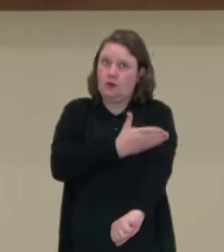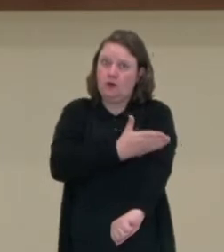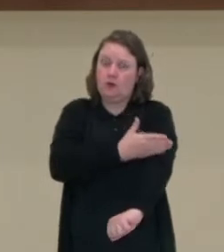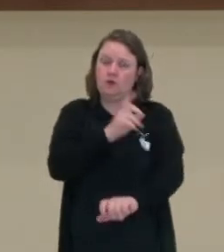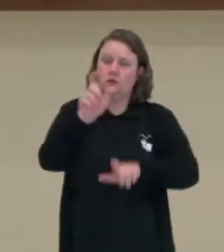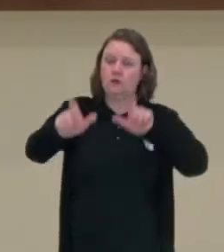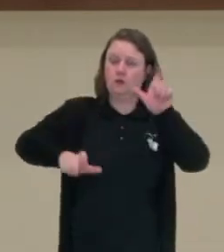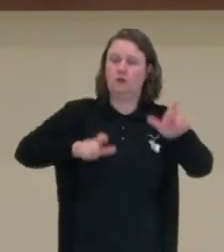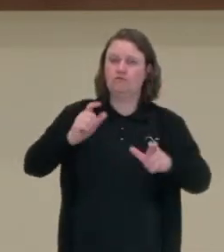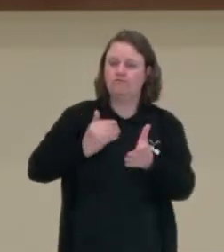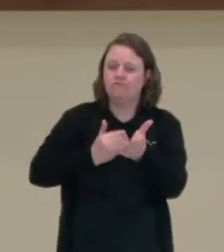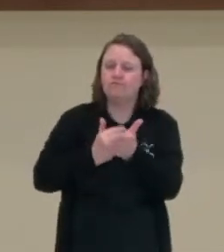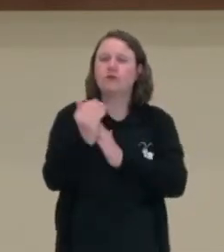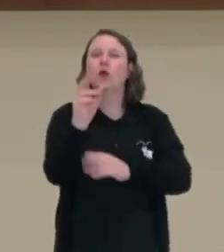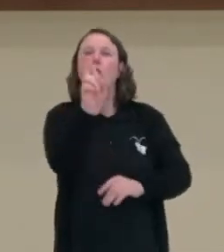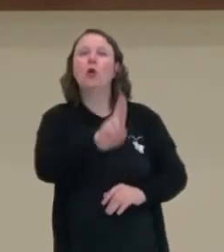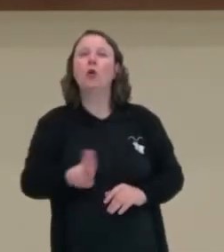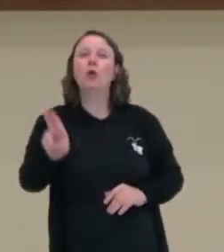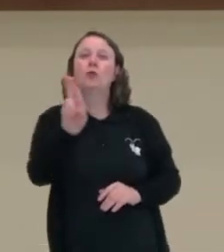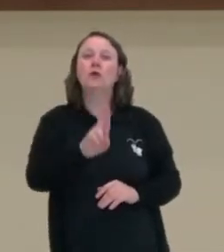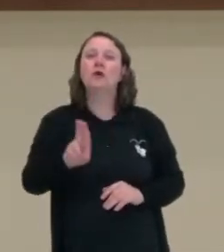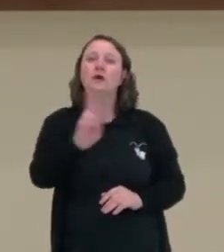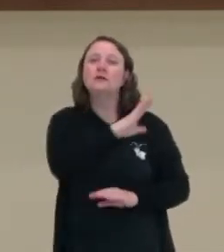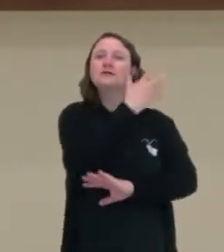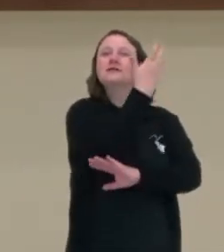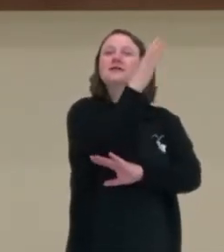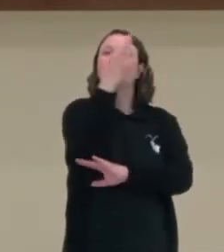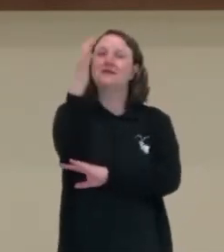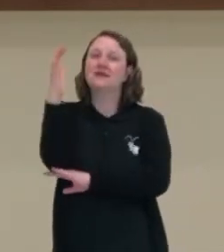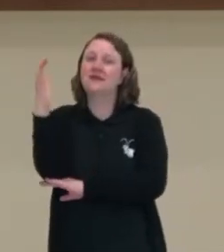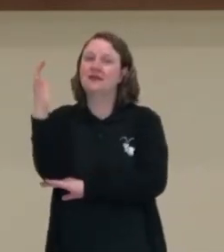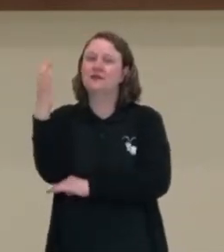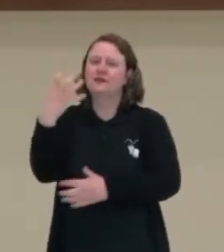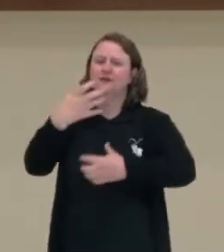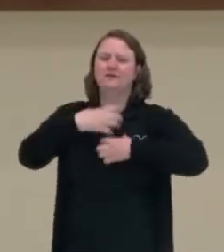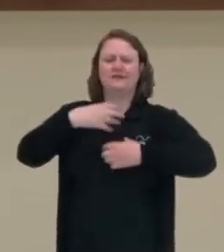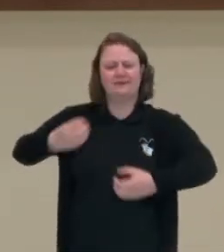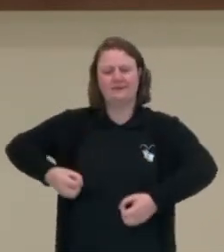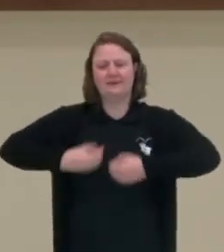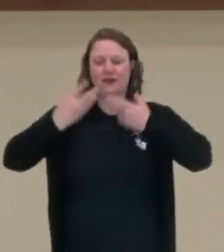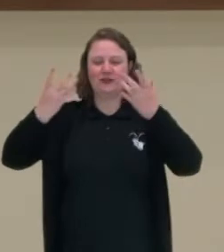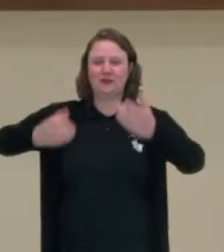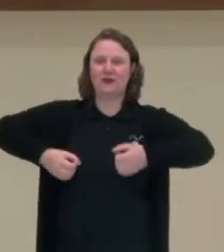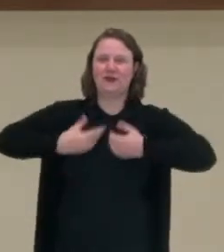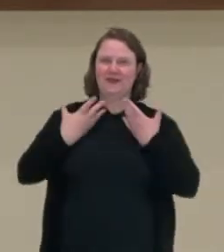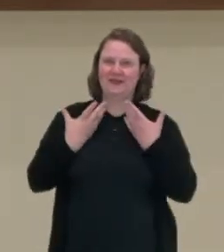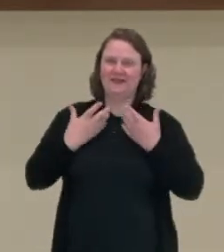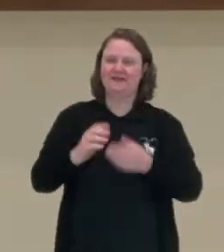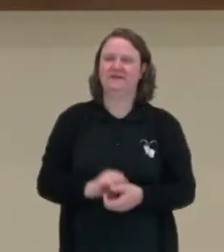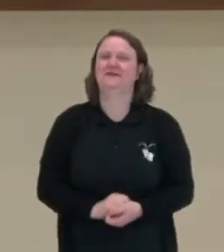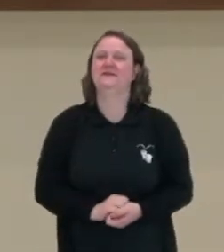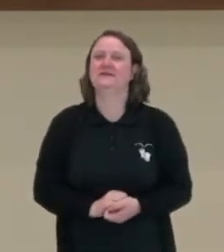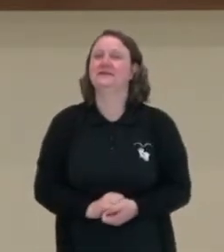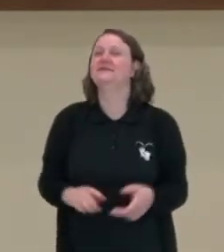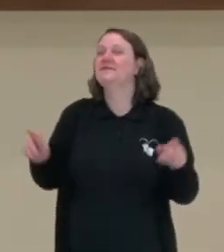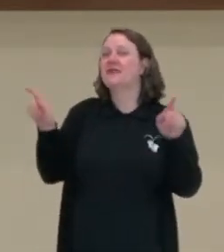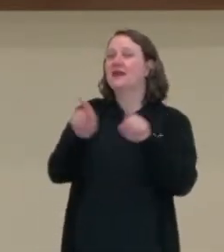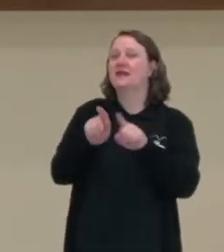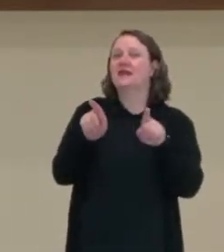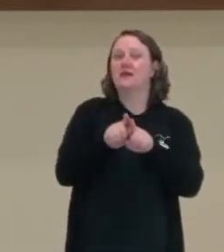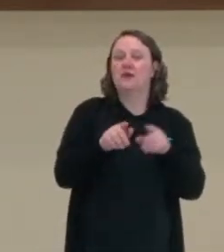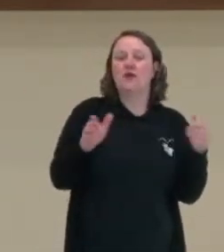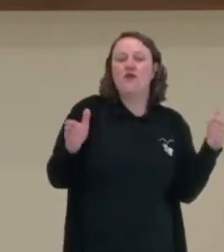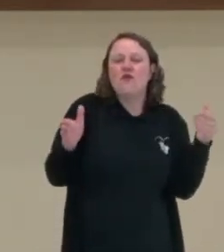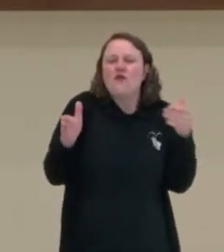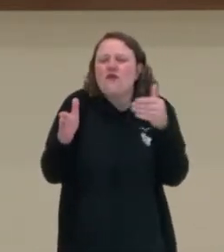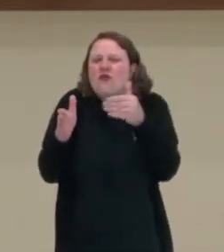artistas vão começar a utilizar a natureza como forma de expressão artística. Mas vai ser no final do século